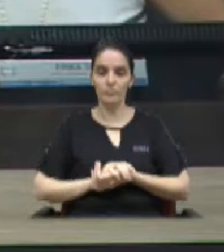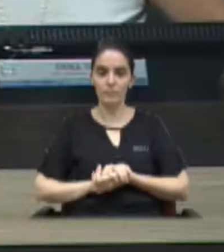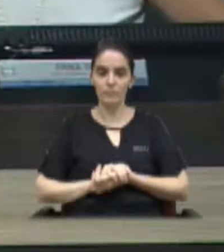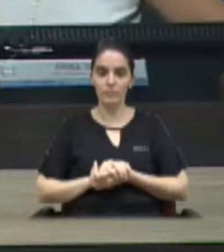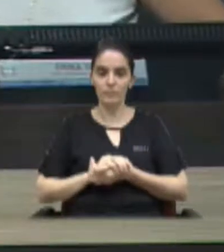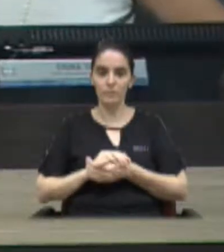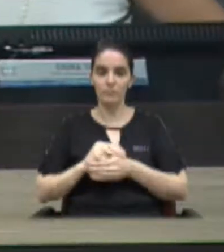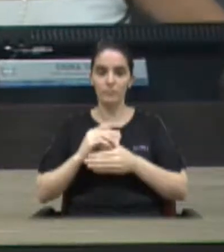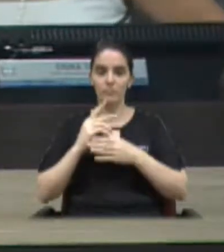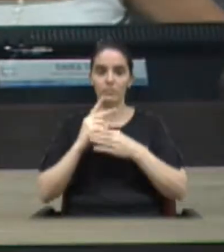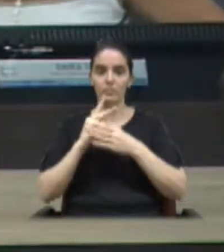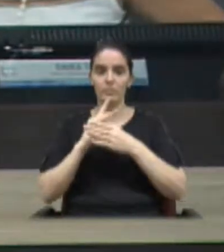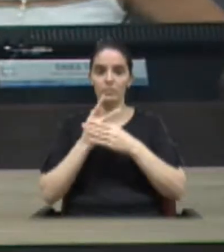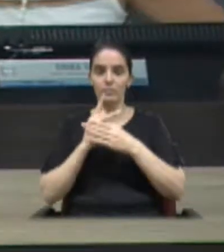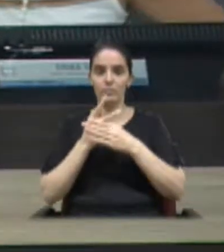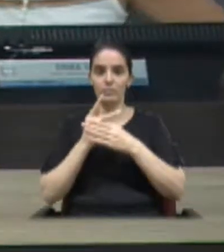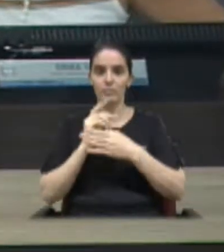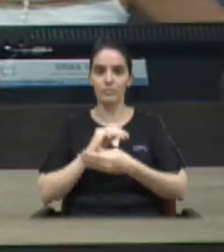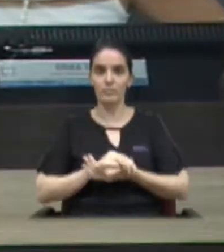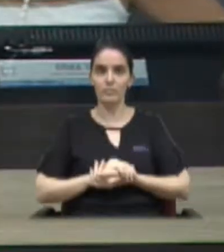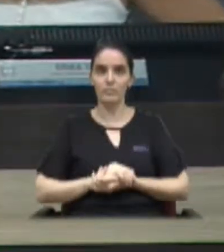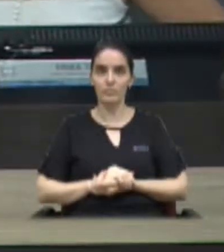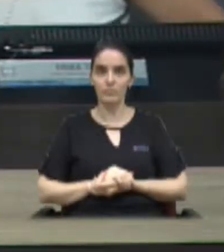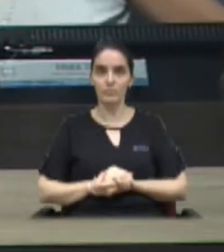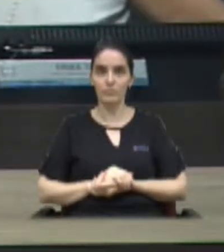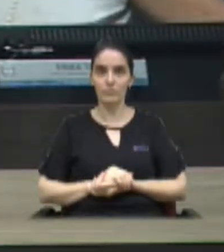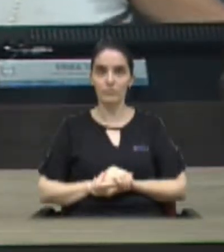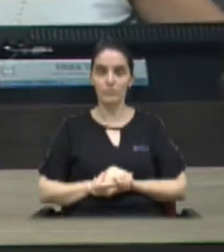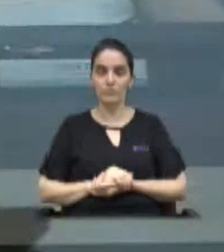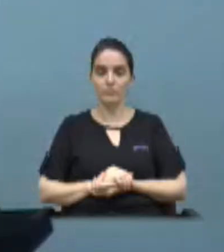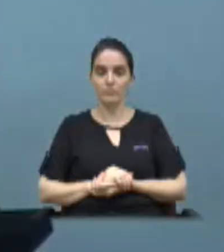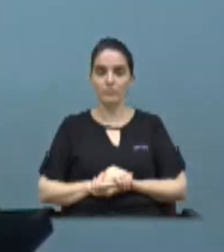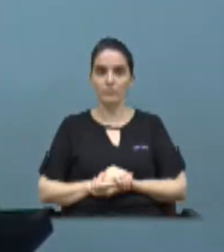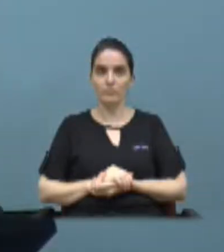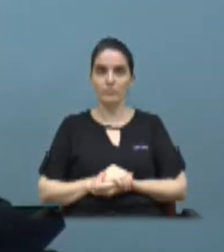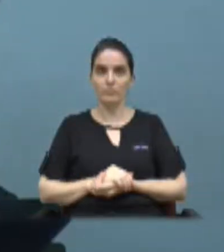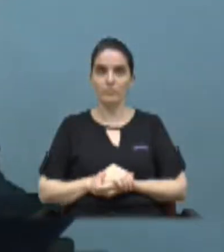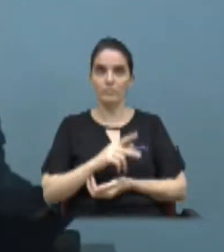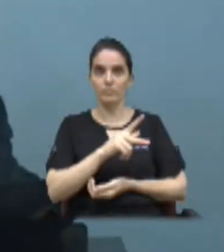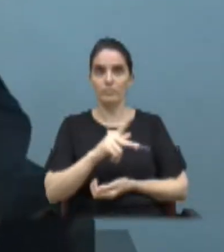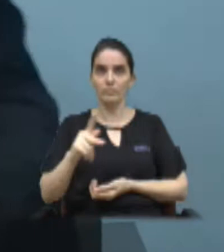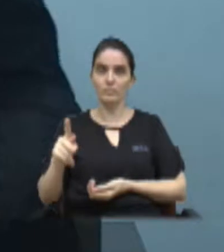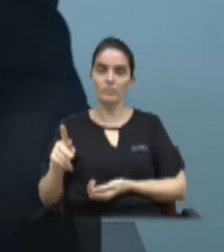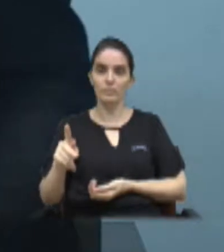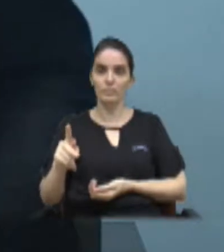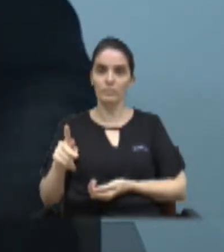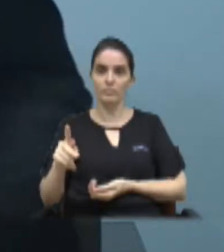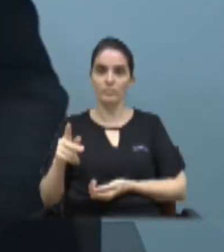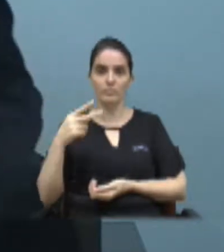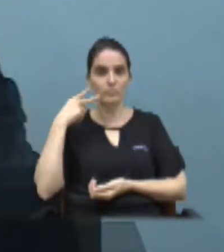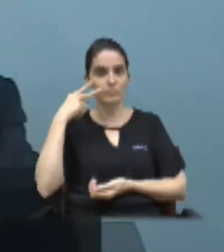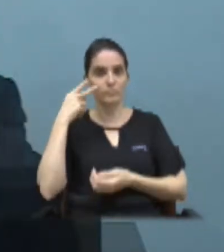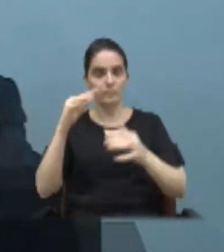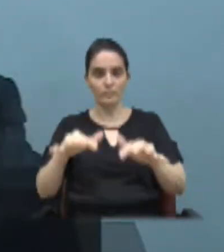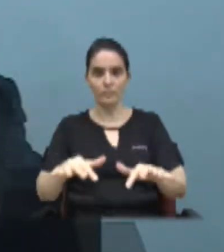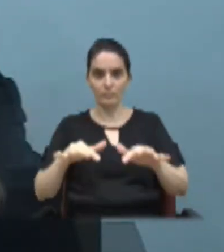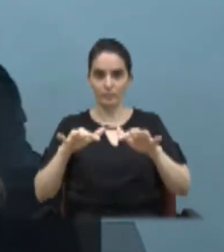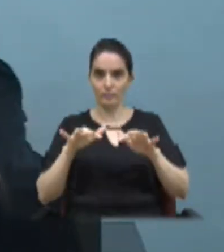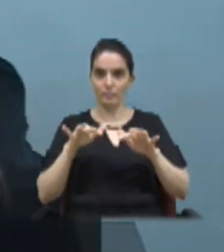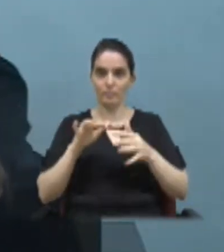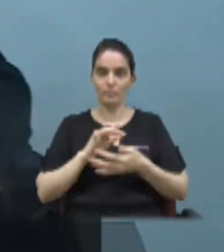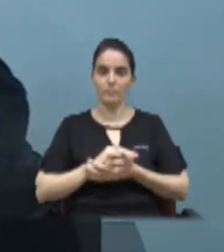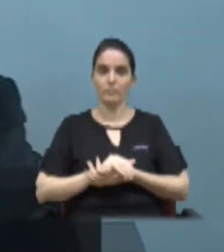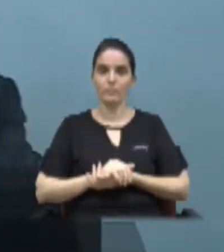ordem do vereador Hélder Dutáques. Senhor presidente, nobres amigos vereadores, público aqui se encontra.